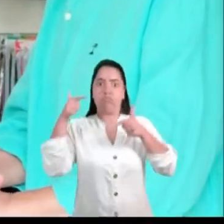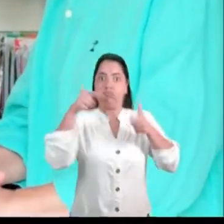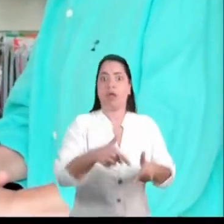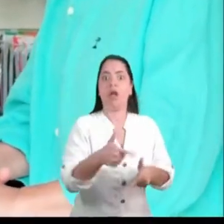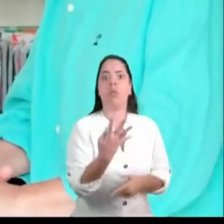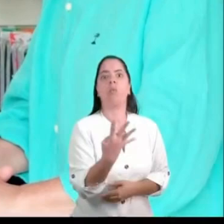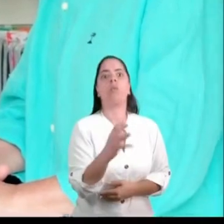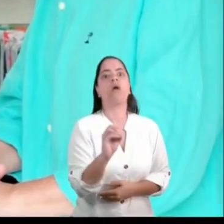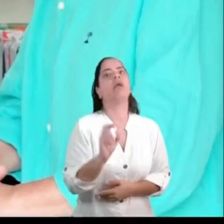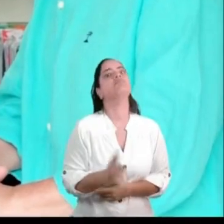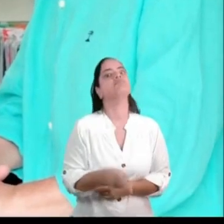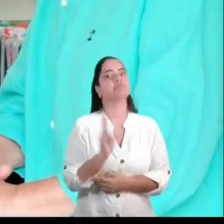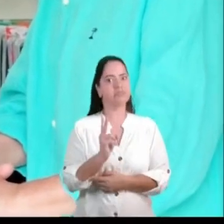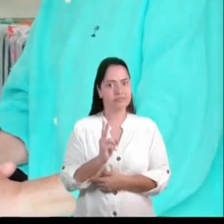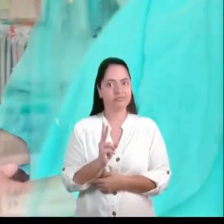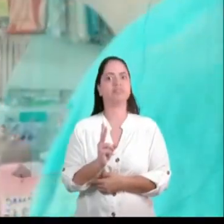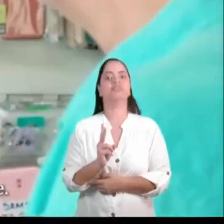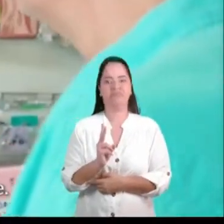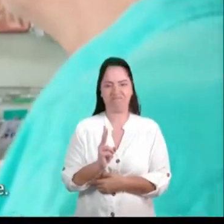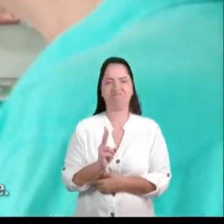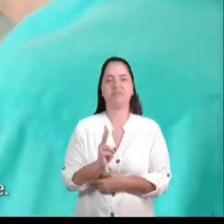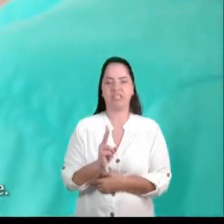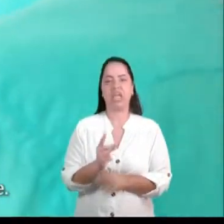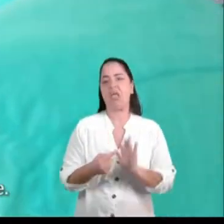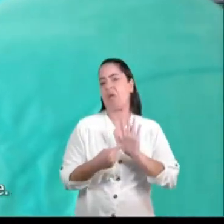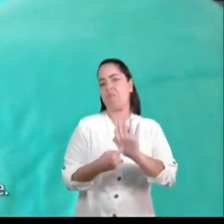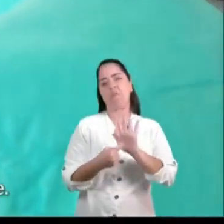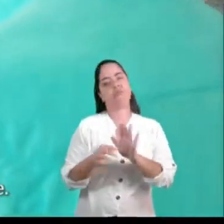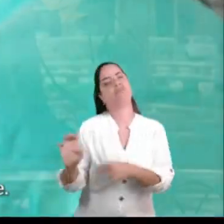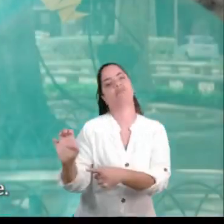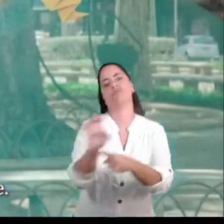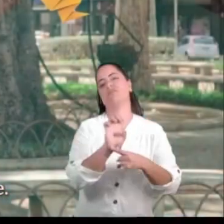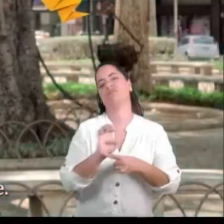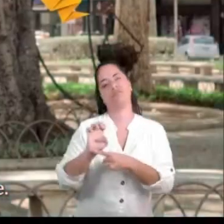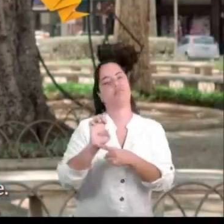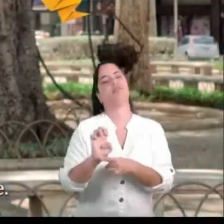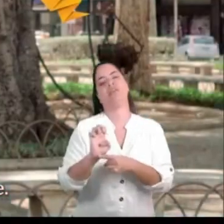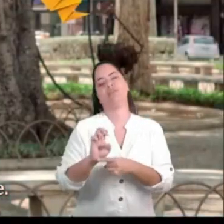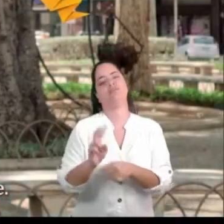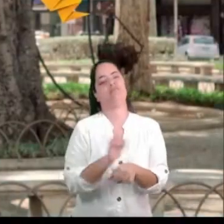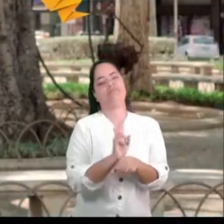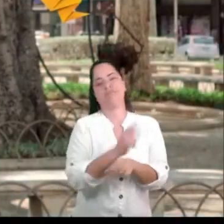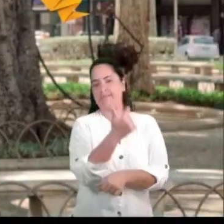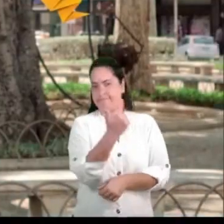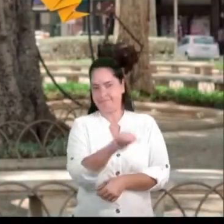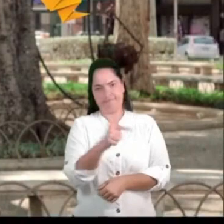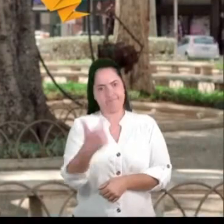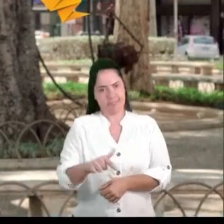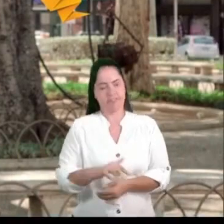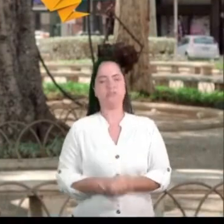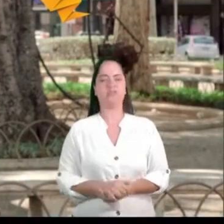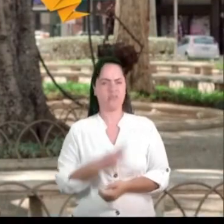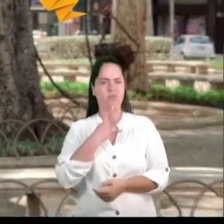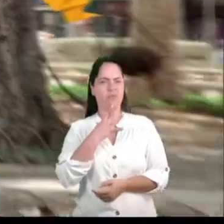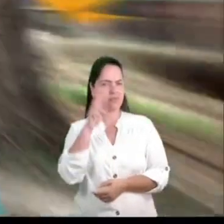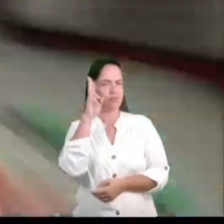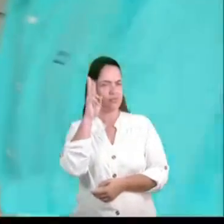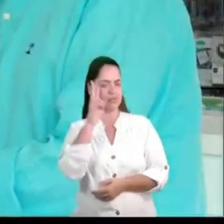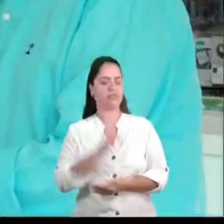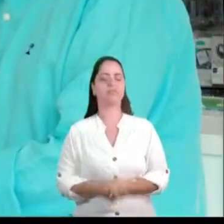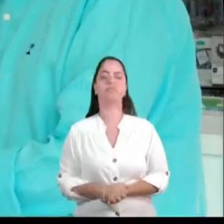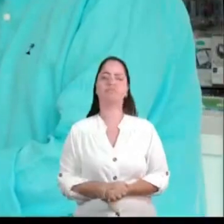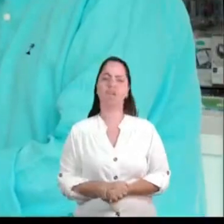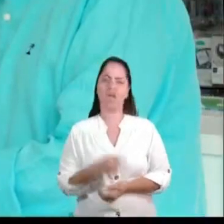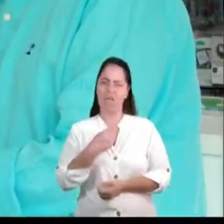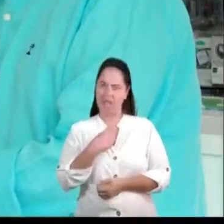foi assaltado 40 vezes. Esta é mais uma prova do estado ausente. Vamos lá conhecer a história do seu Martini?